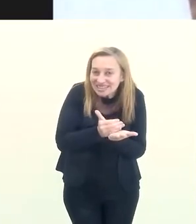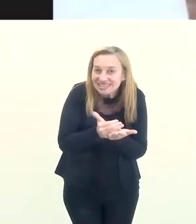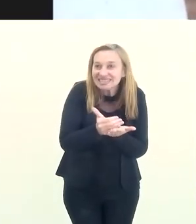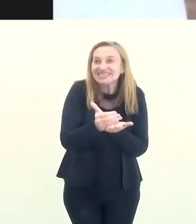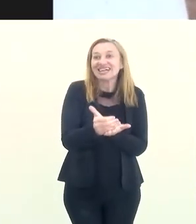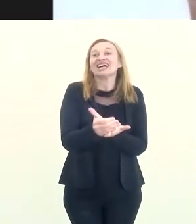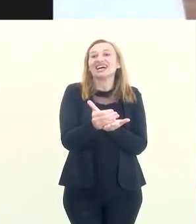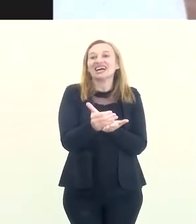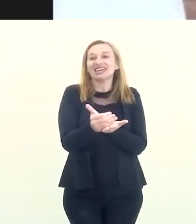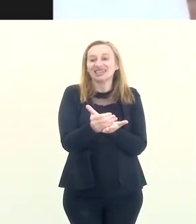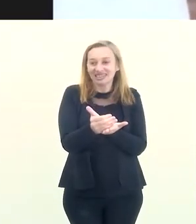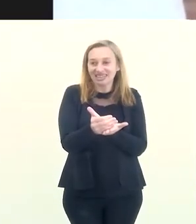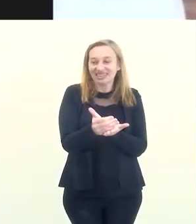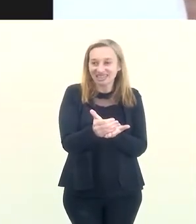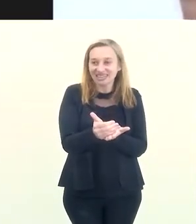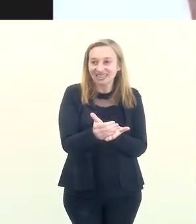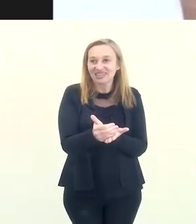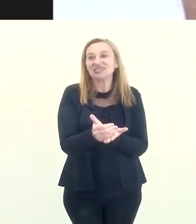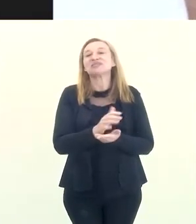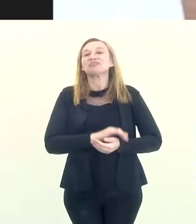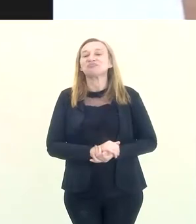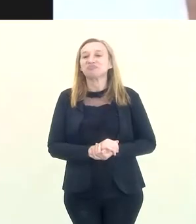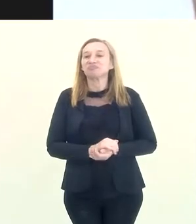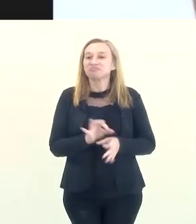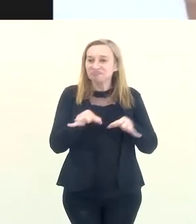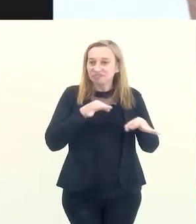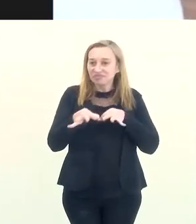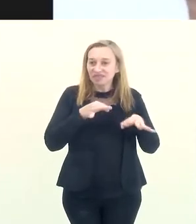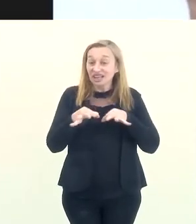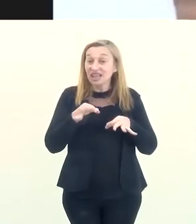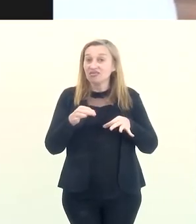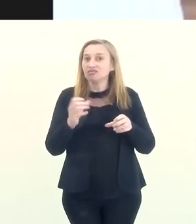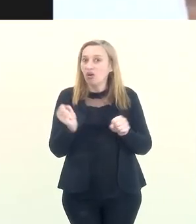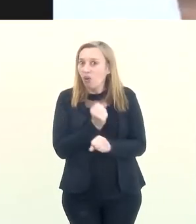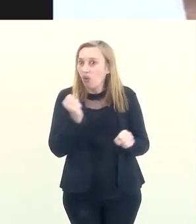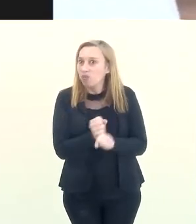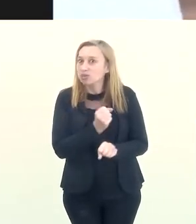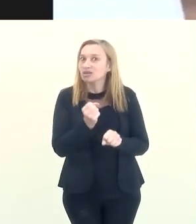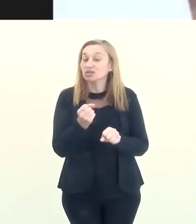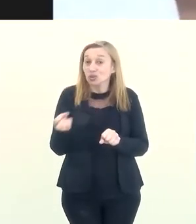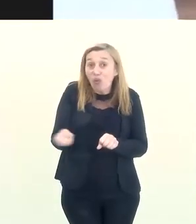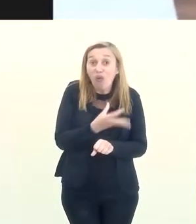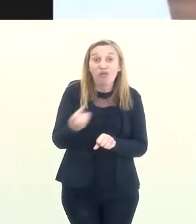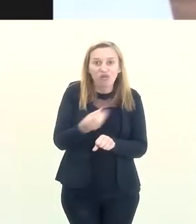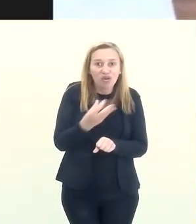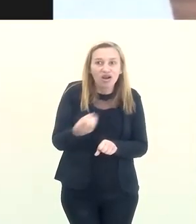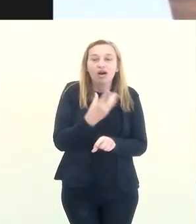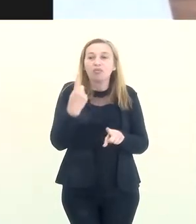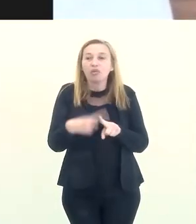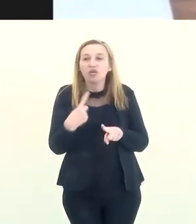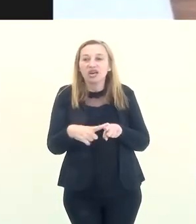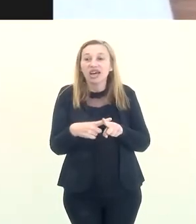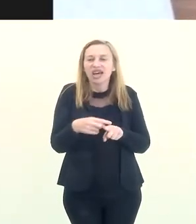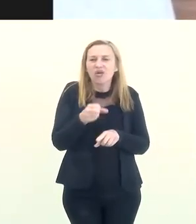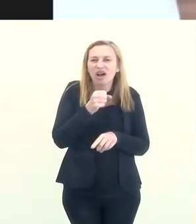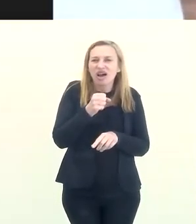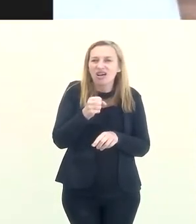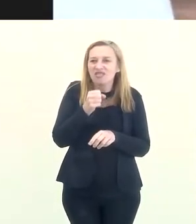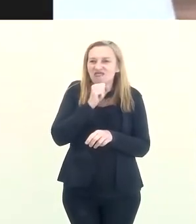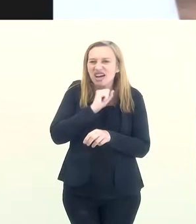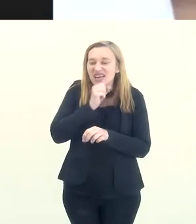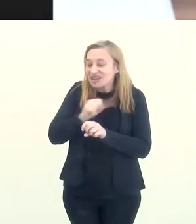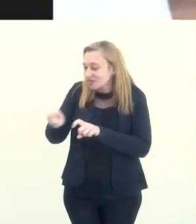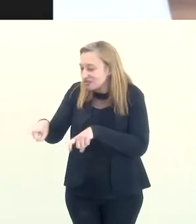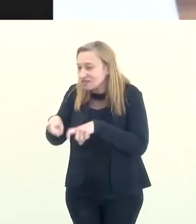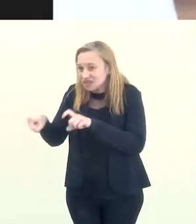obras já começaram de restauro das ruínas. Na verdade, não tem muita obra nova, porque era uma antiga